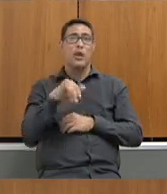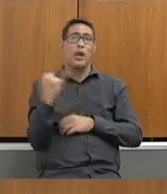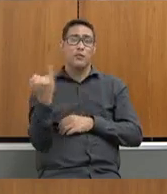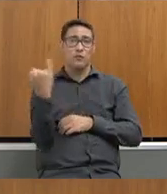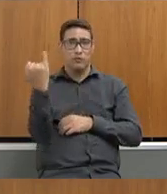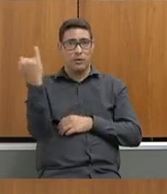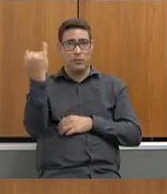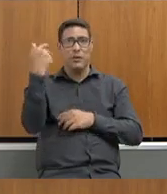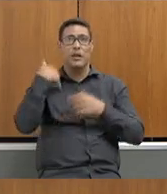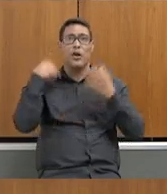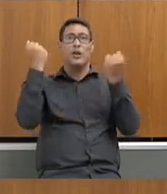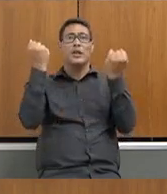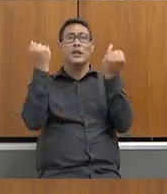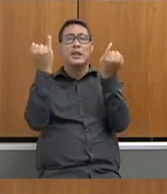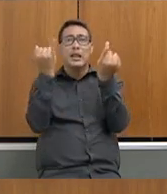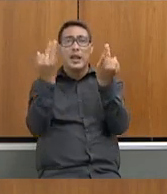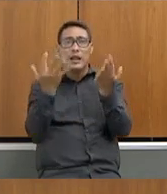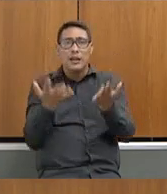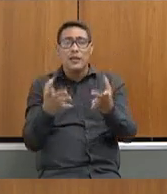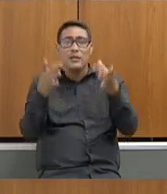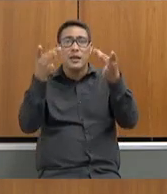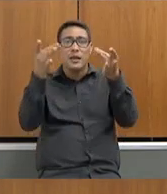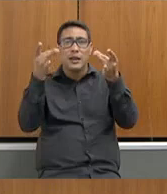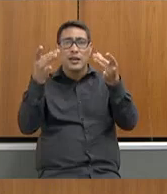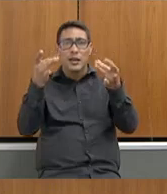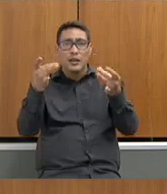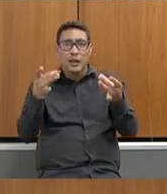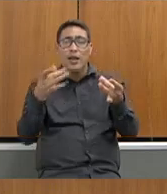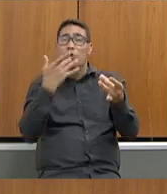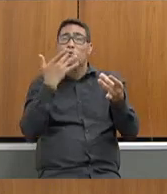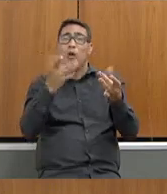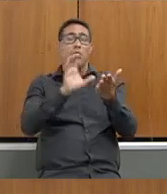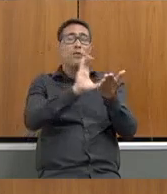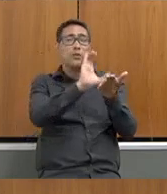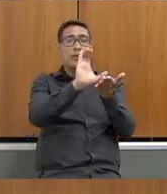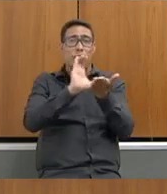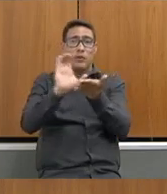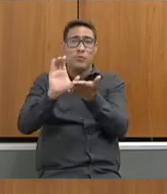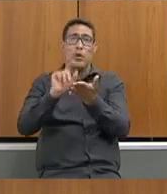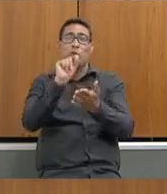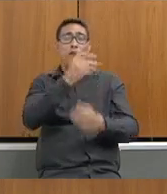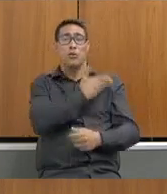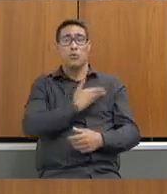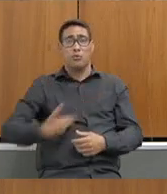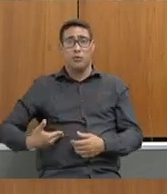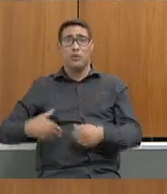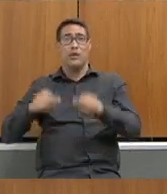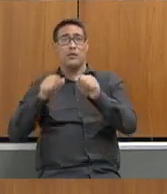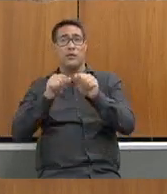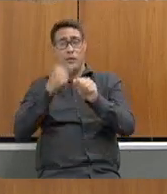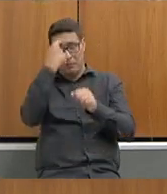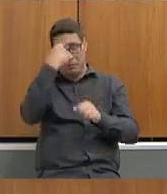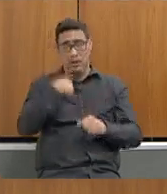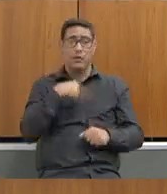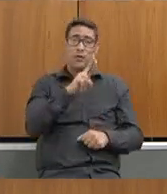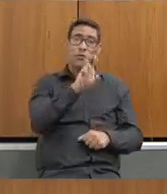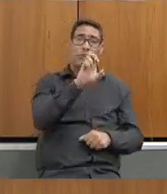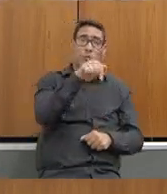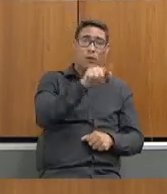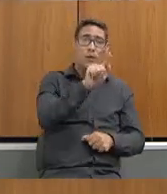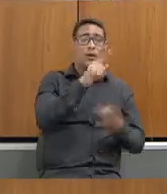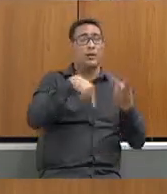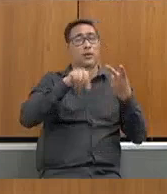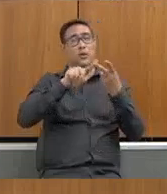detalhar qual é o investimento robusto, o que o governo pensa em relação ao Eng e em relação ao